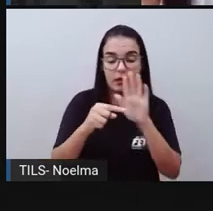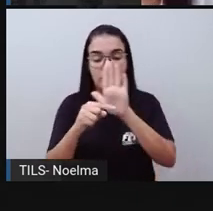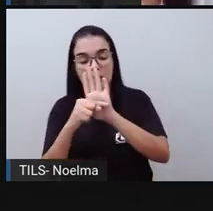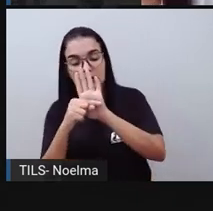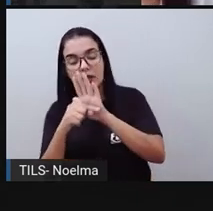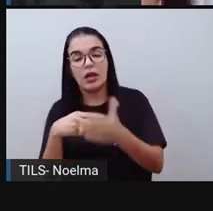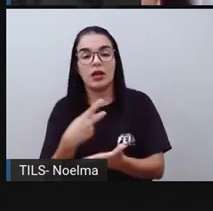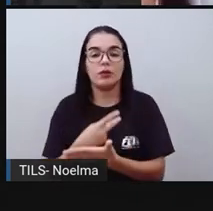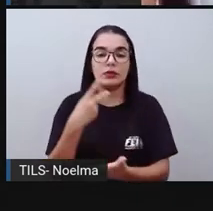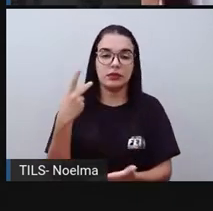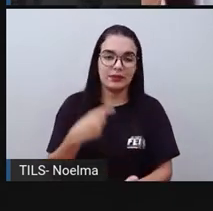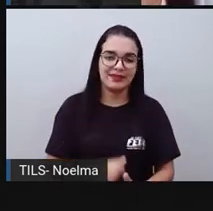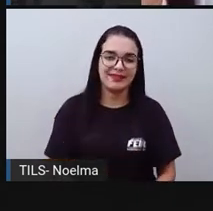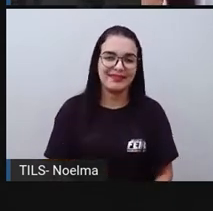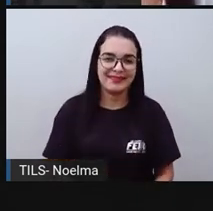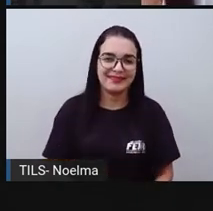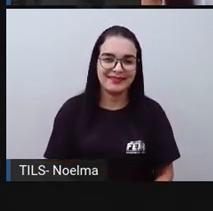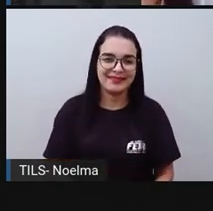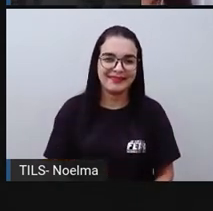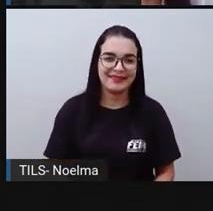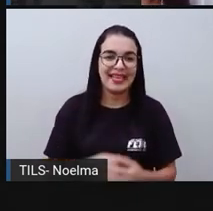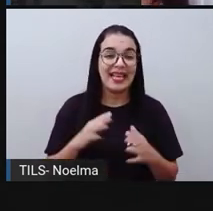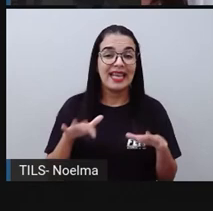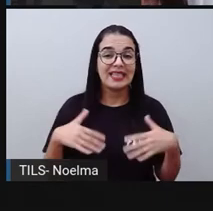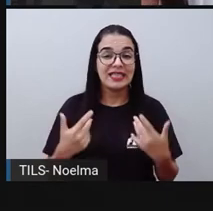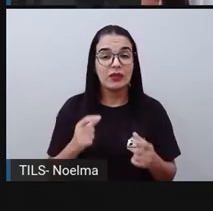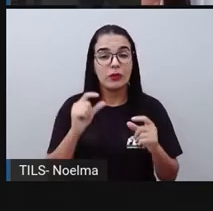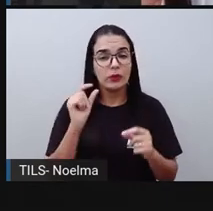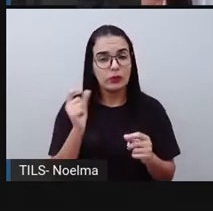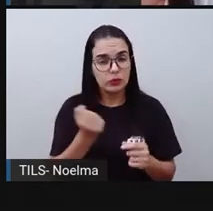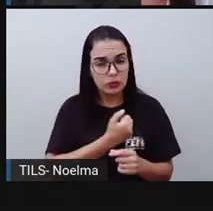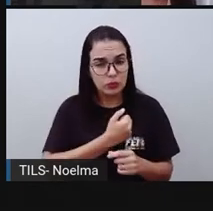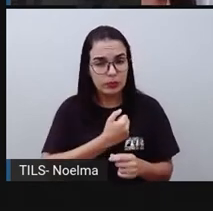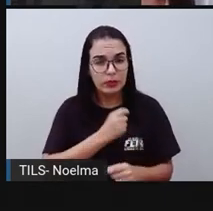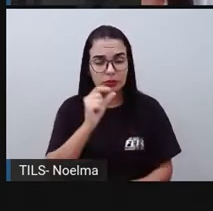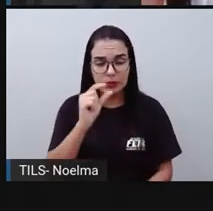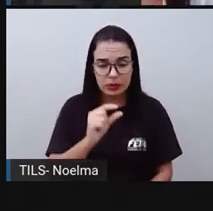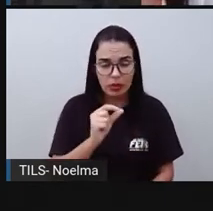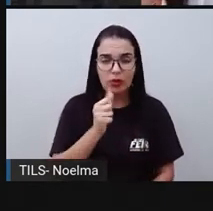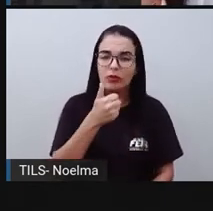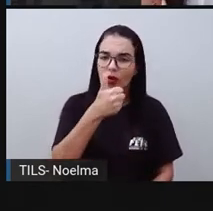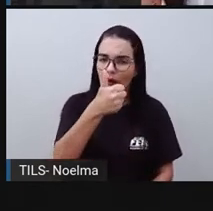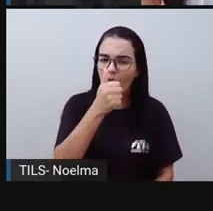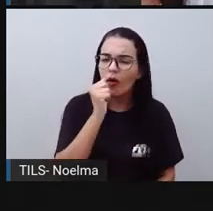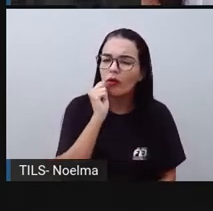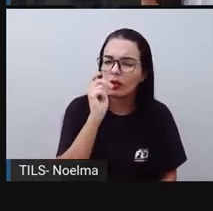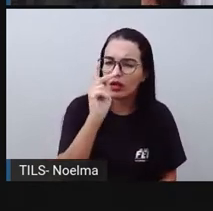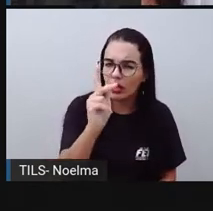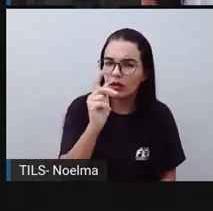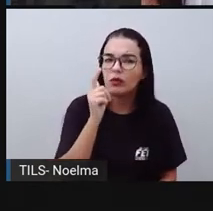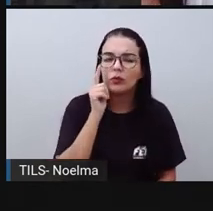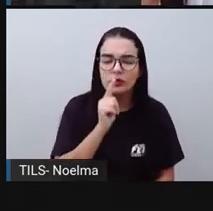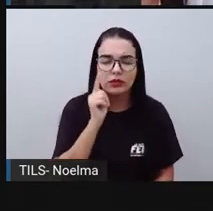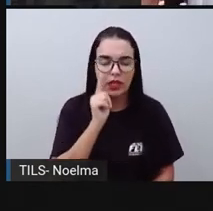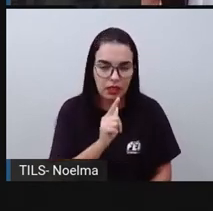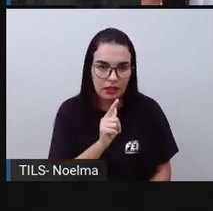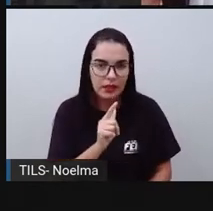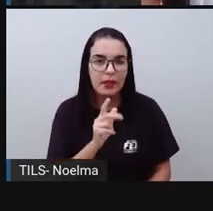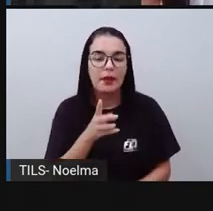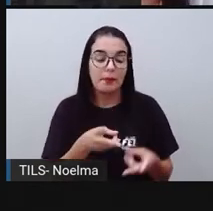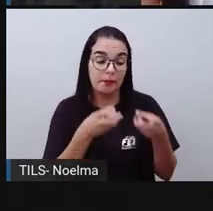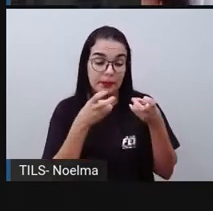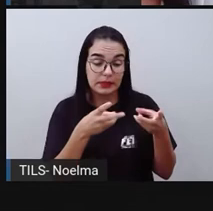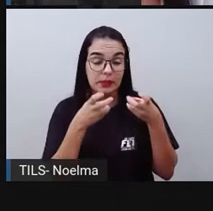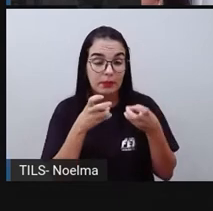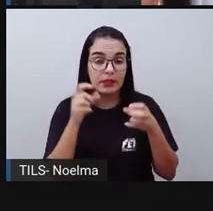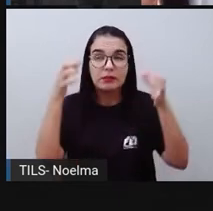acontecendo. E isso para números menores, talvez, funcione, né? E nós consigamos um resultado através até do nosso